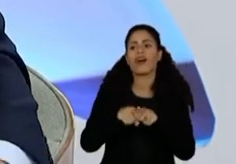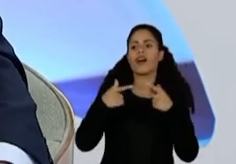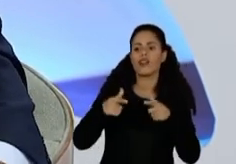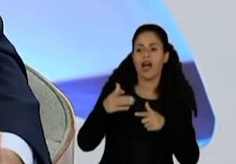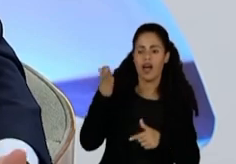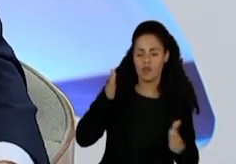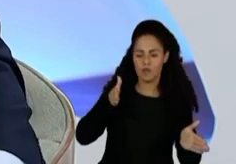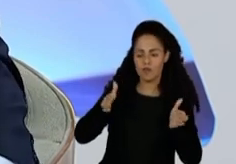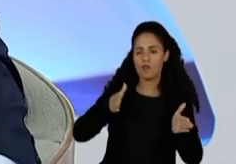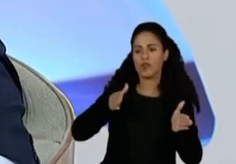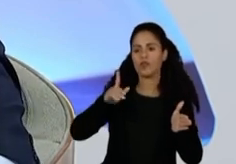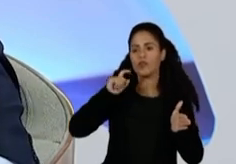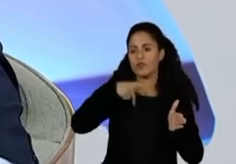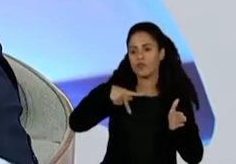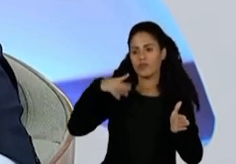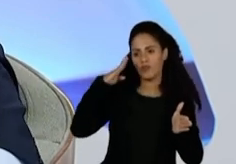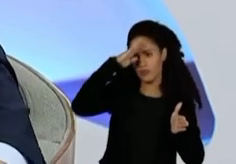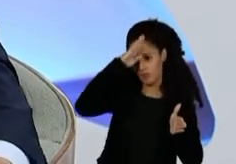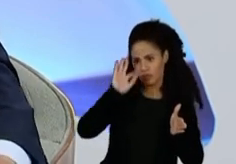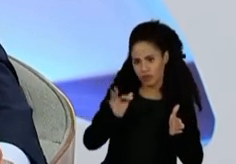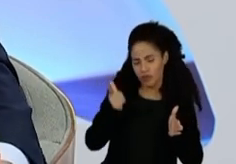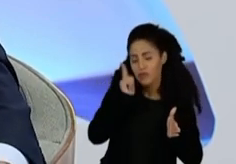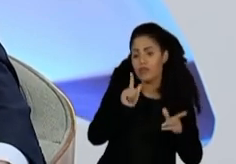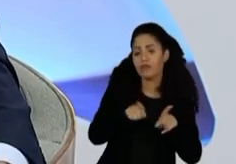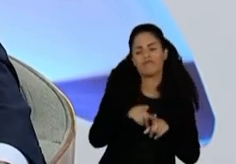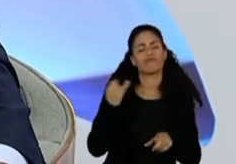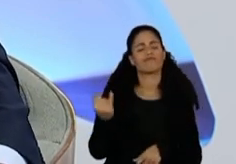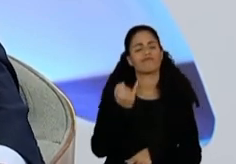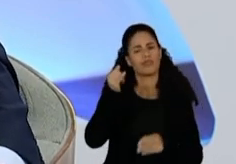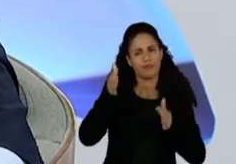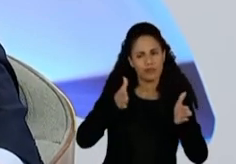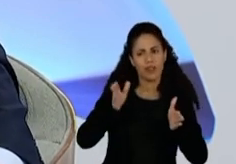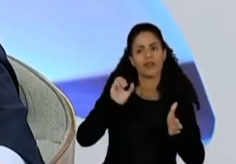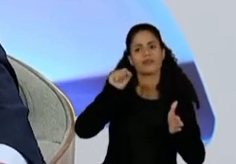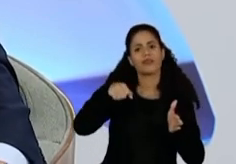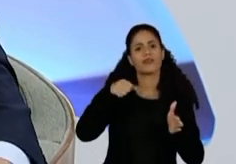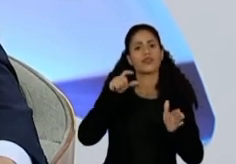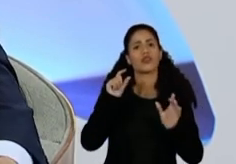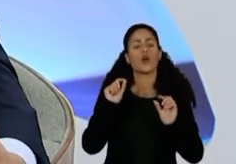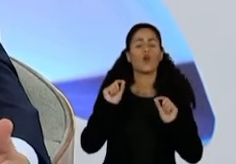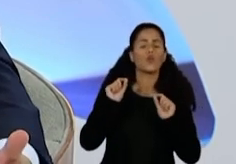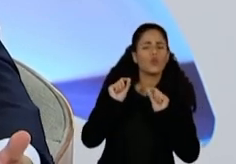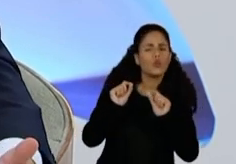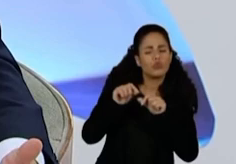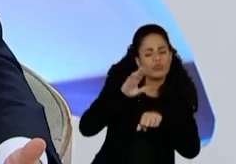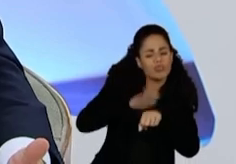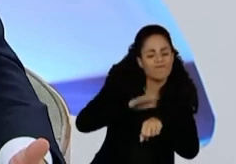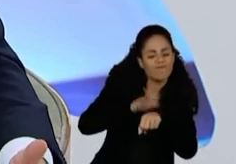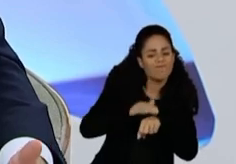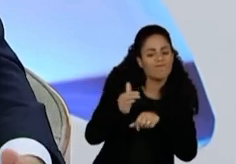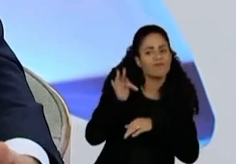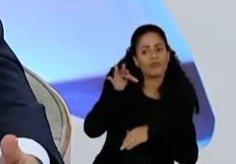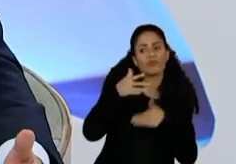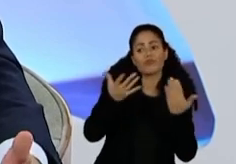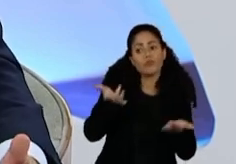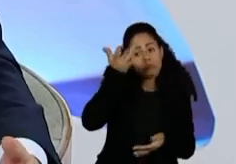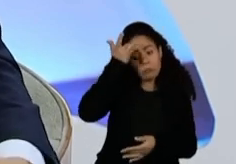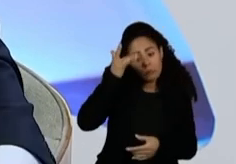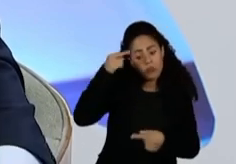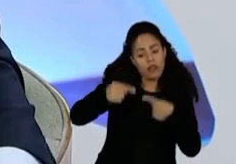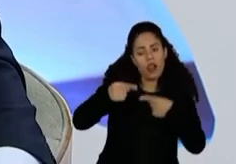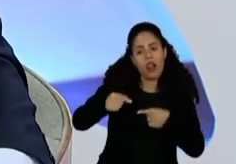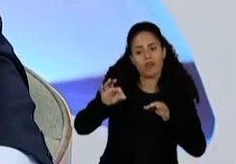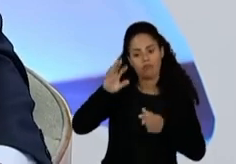Bolsonaro no governo, enfim, oposição a ele. Eu acho que foi muito importante esse período. O que vai ser futuro da política? Quem